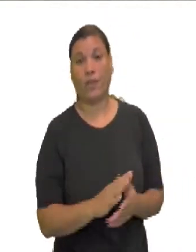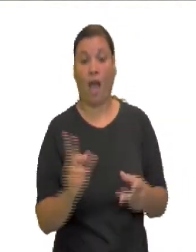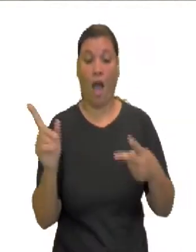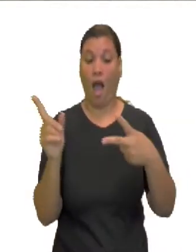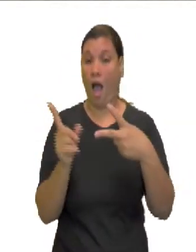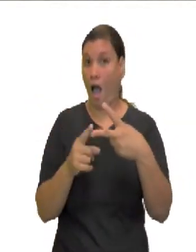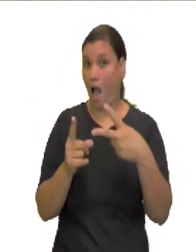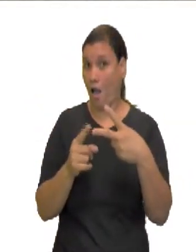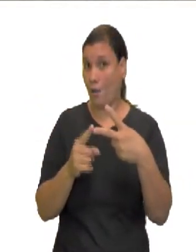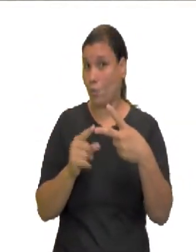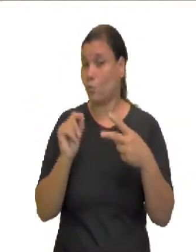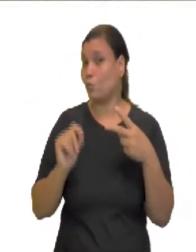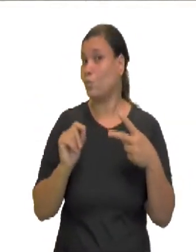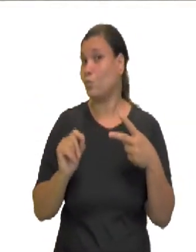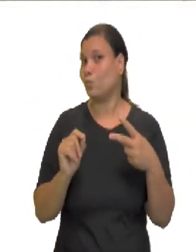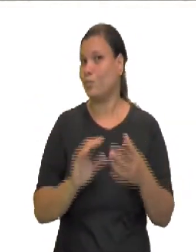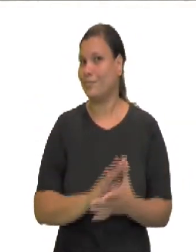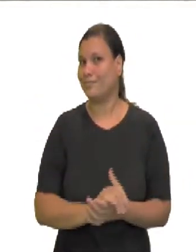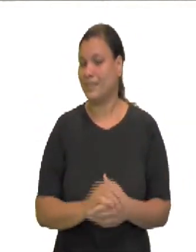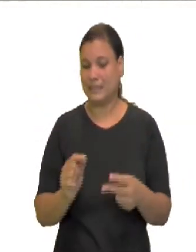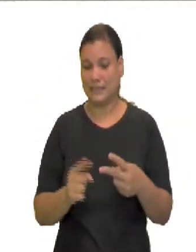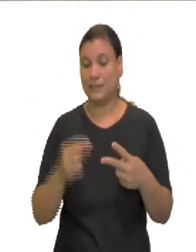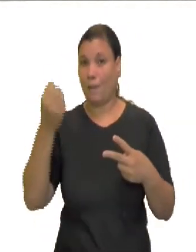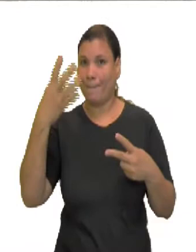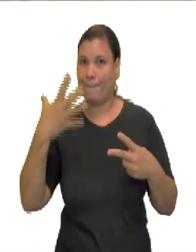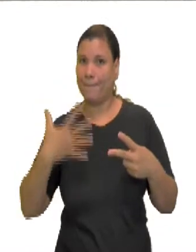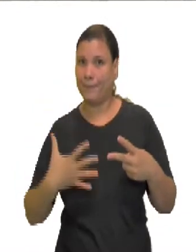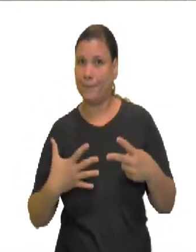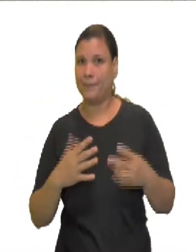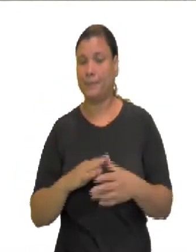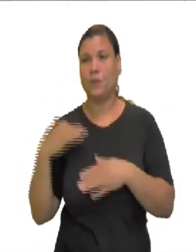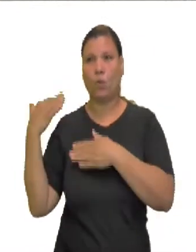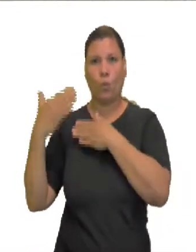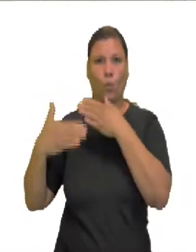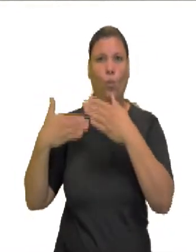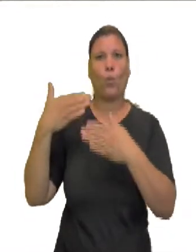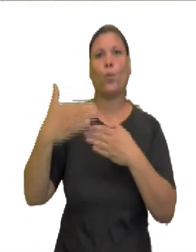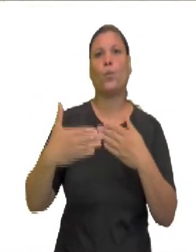vem no decorrer da história. Então agora nós vamos ver.